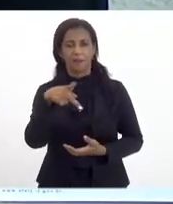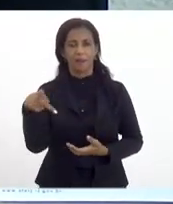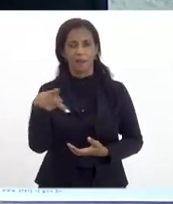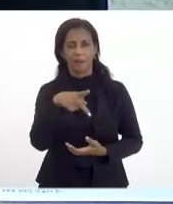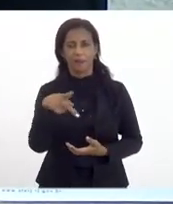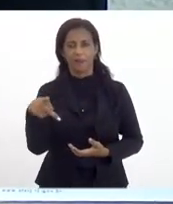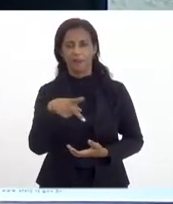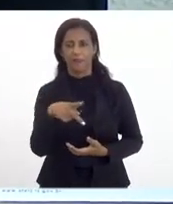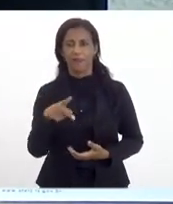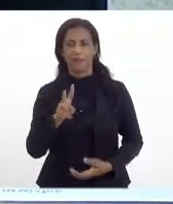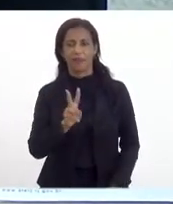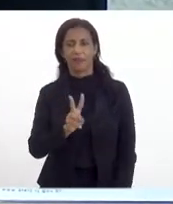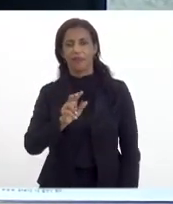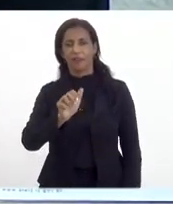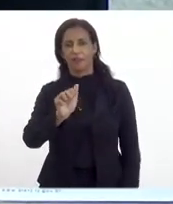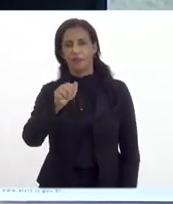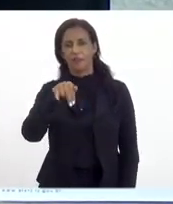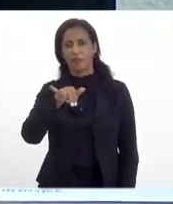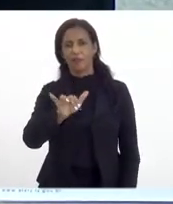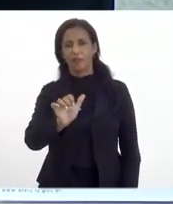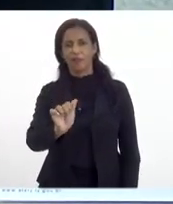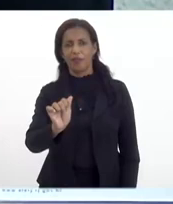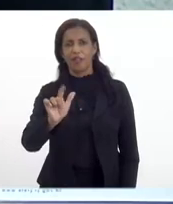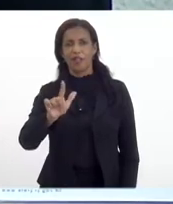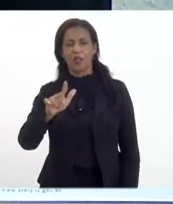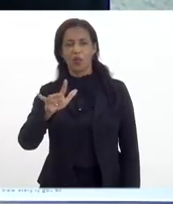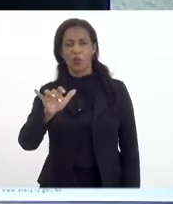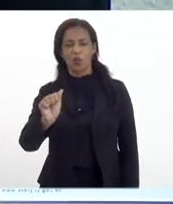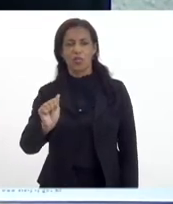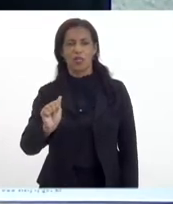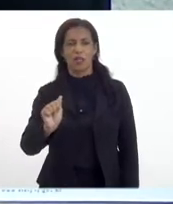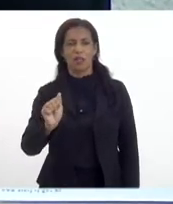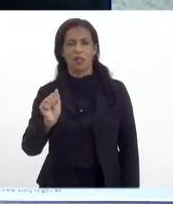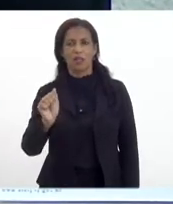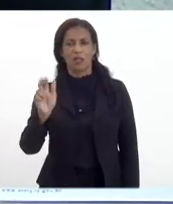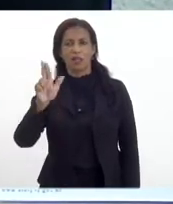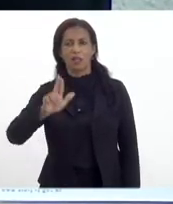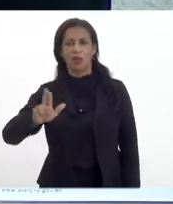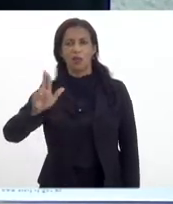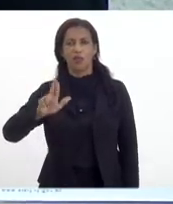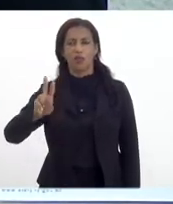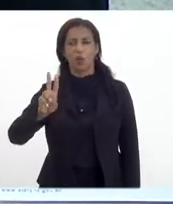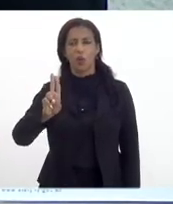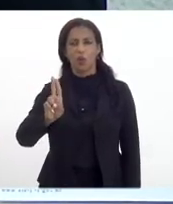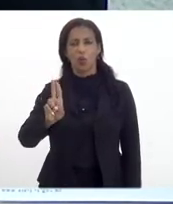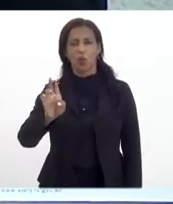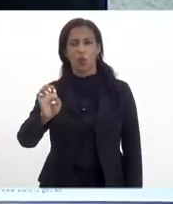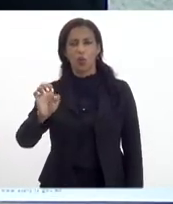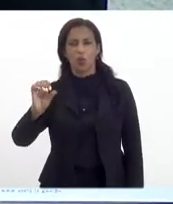Vânia Lúcia da UESO. Ela está via Zoom.